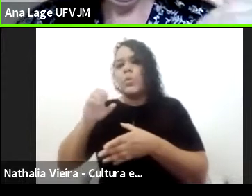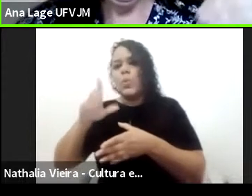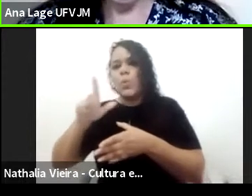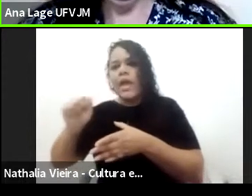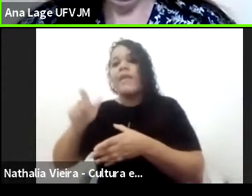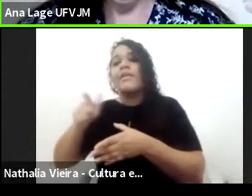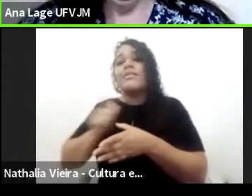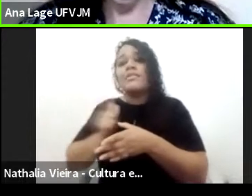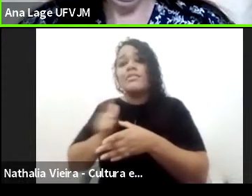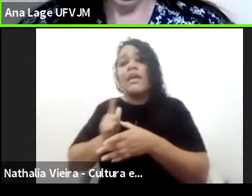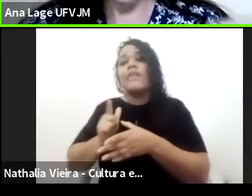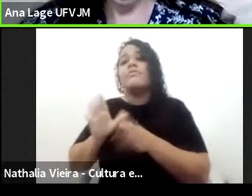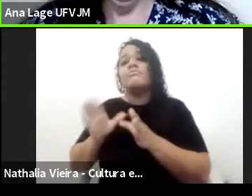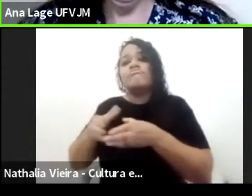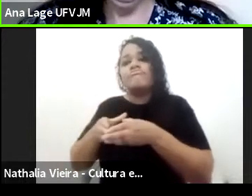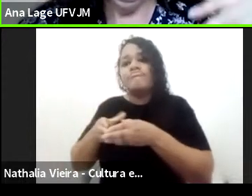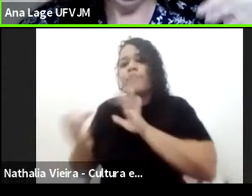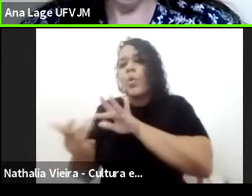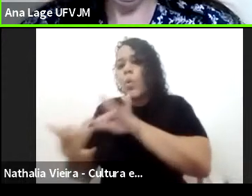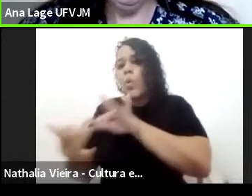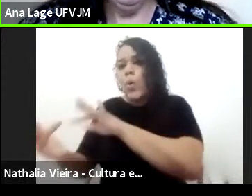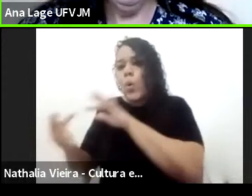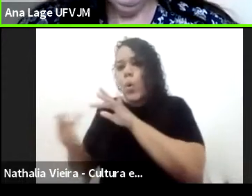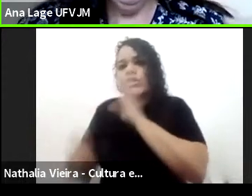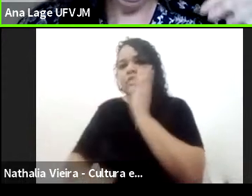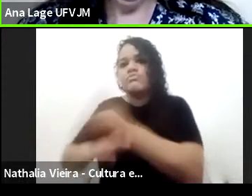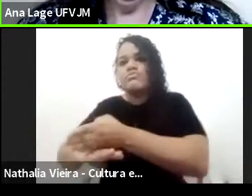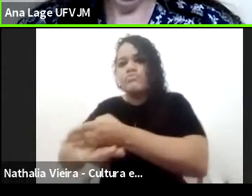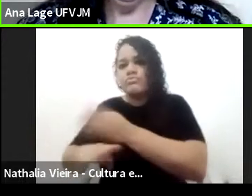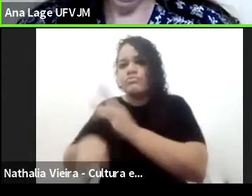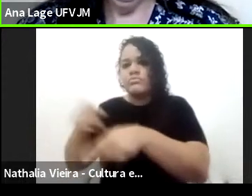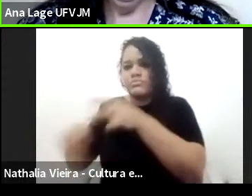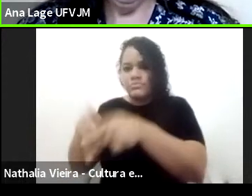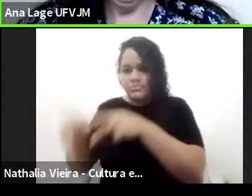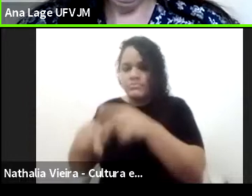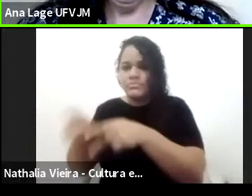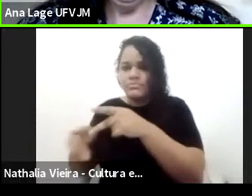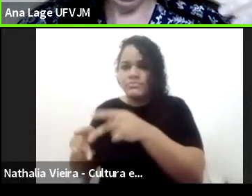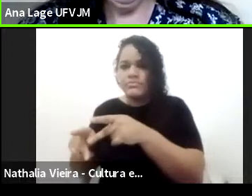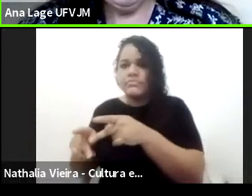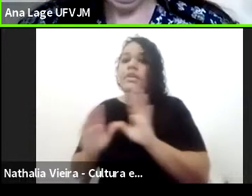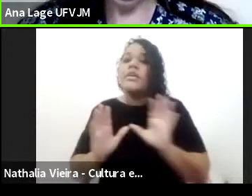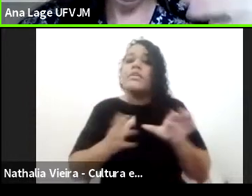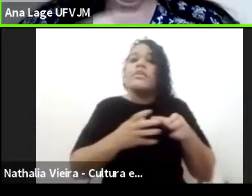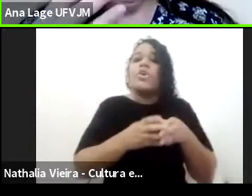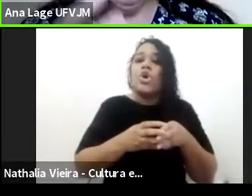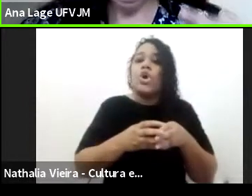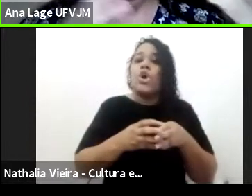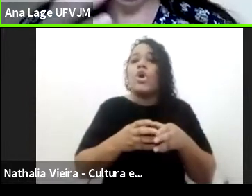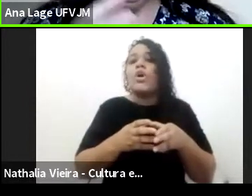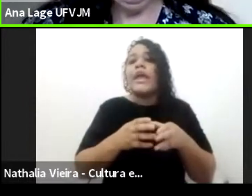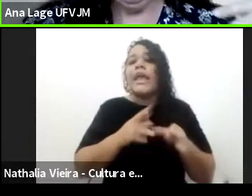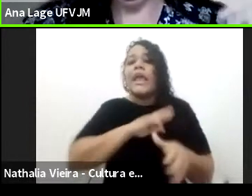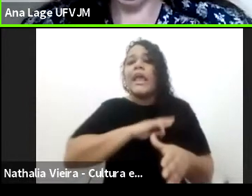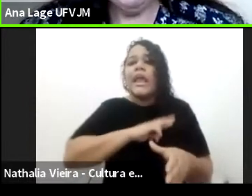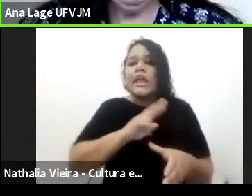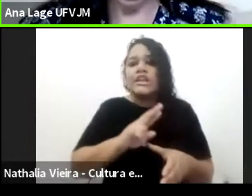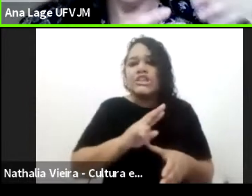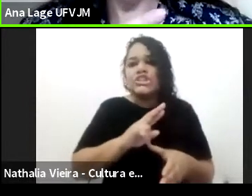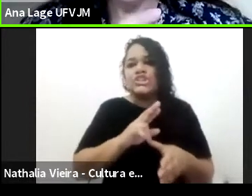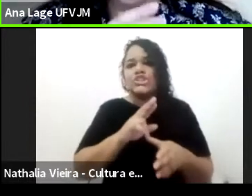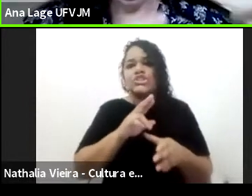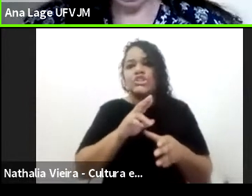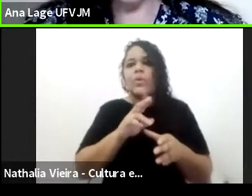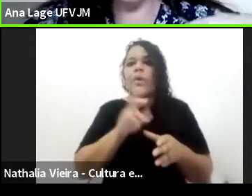as congregações e ordens religiosas são os monges, são os, vamos dizer assim, frades, são aqueles que têm as